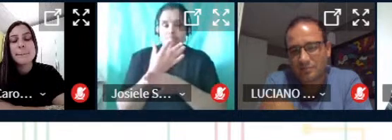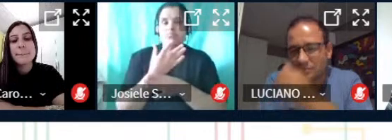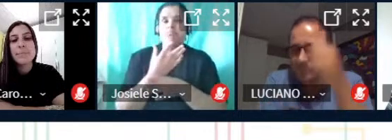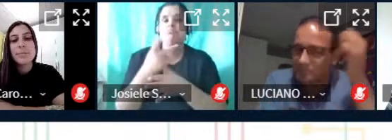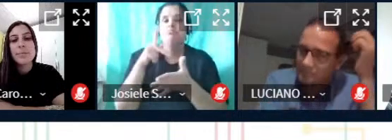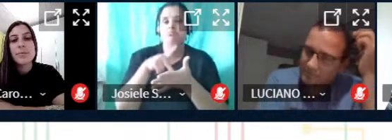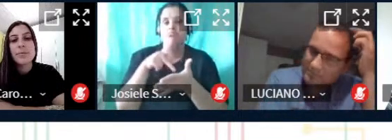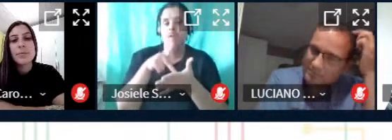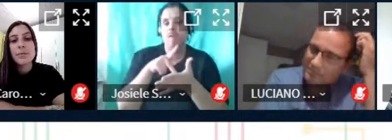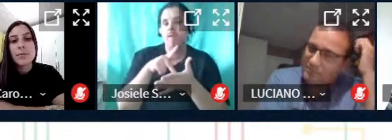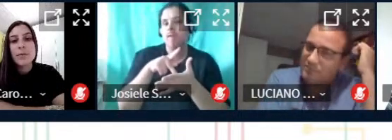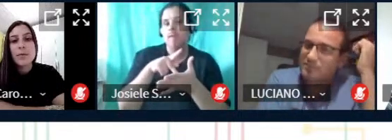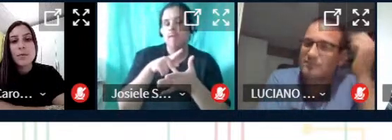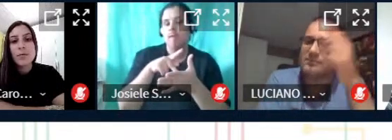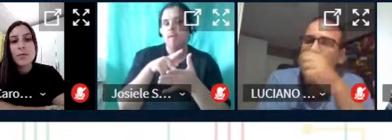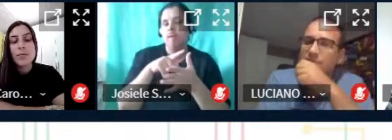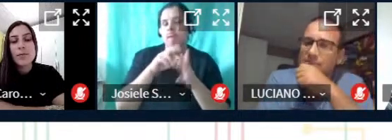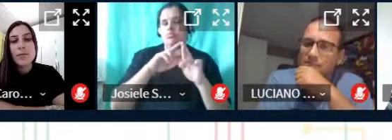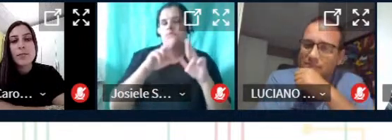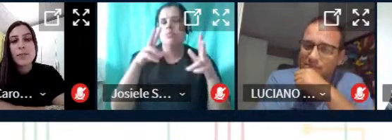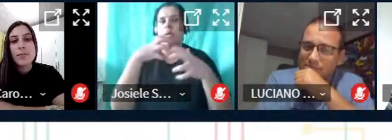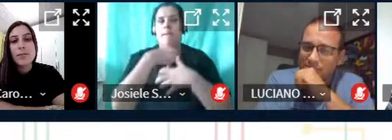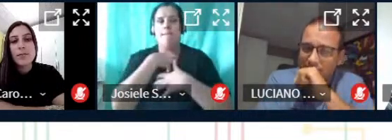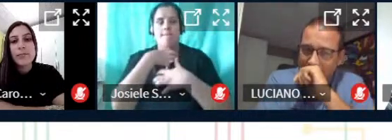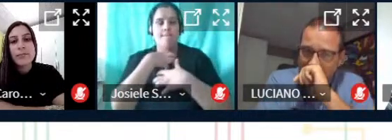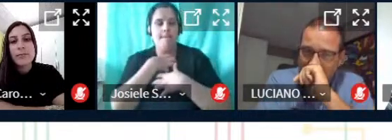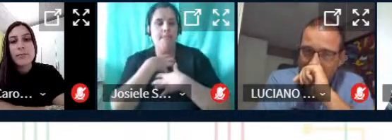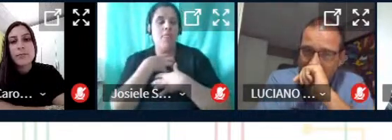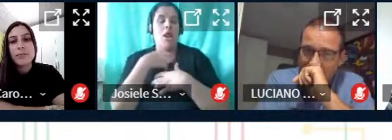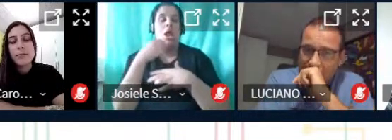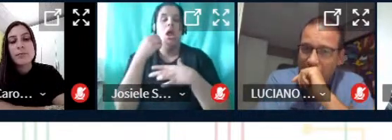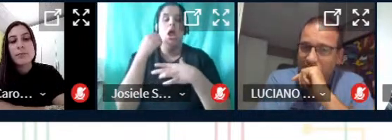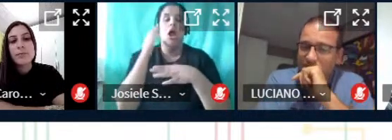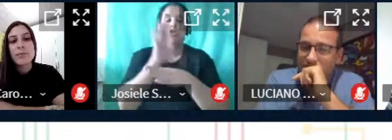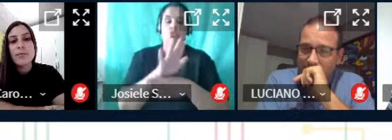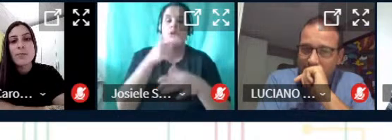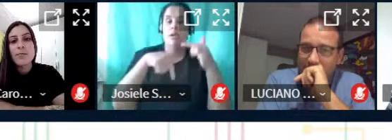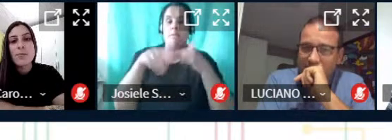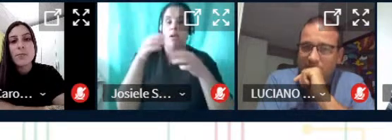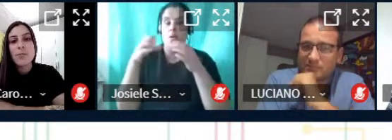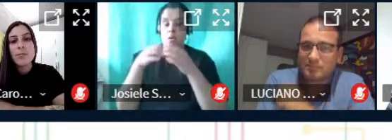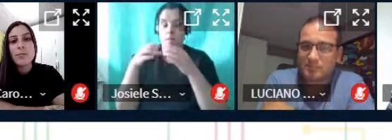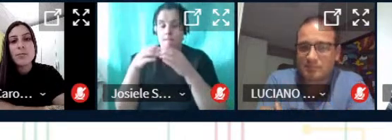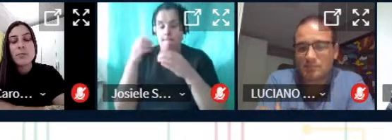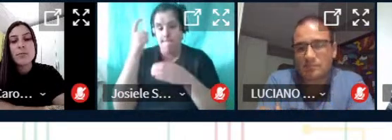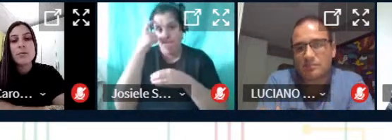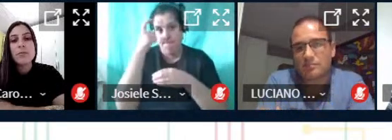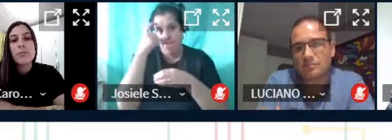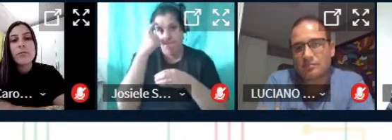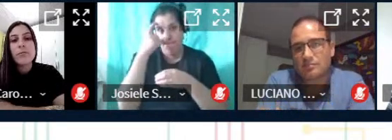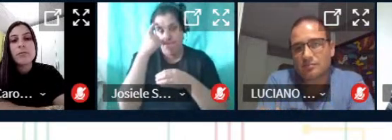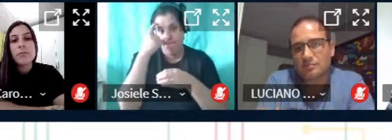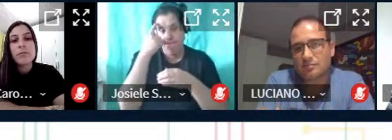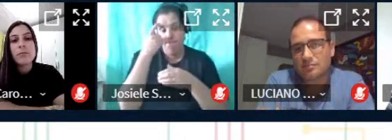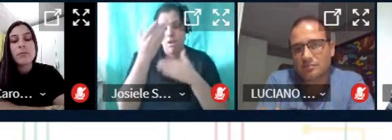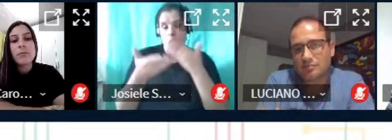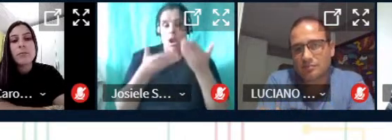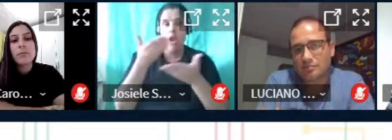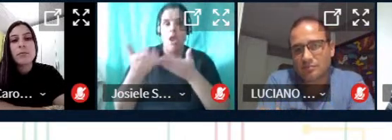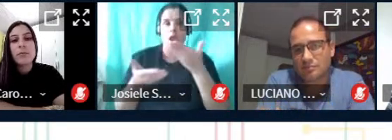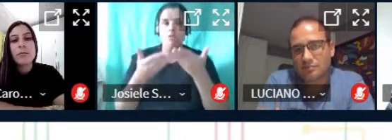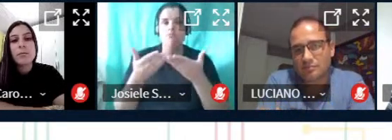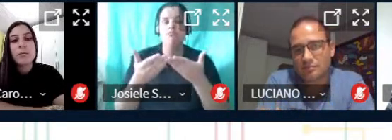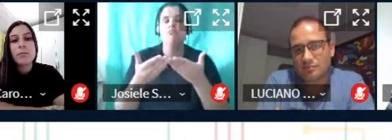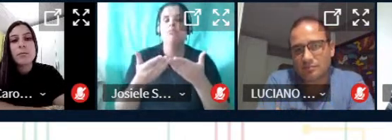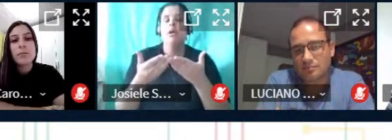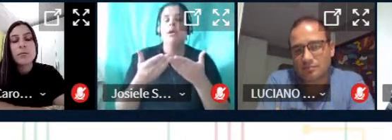muito sensorial é favorece o trabalho em equipe se pensarmos assim atende aos preceitos da educação do